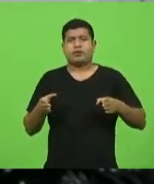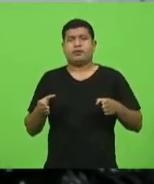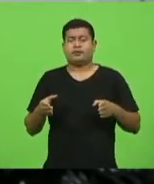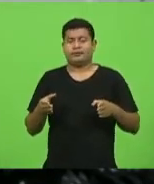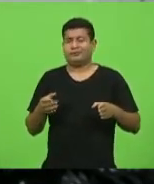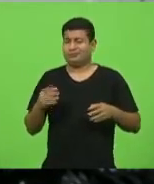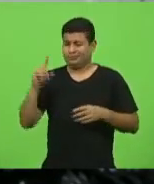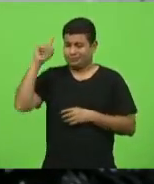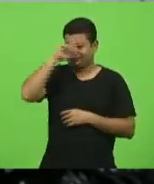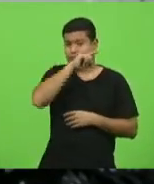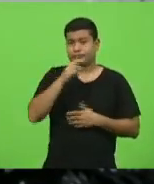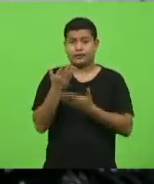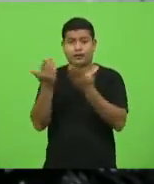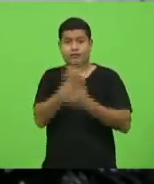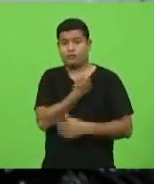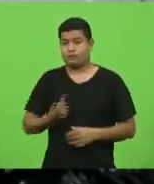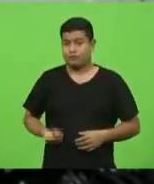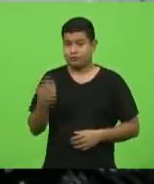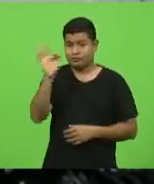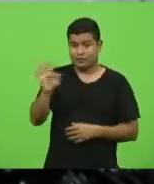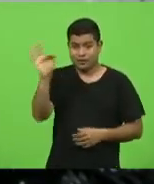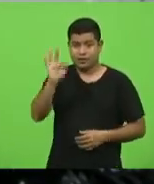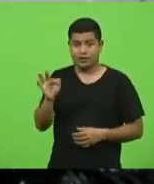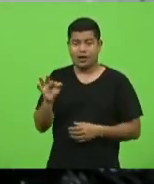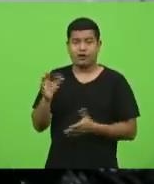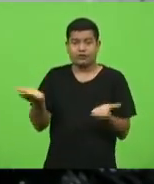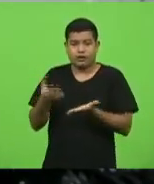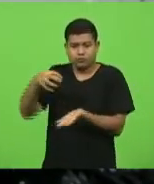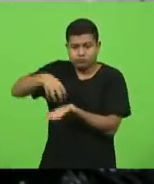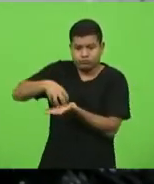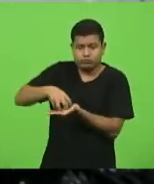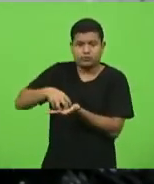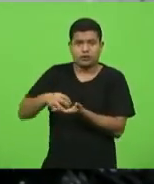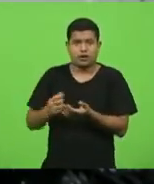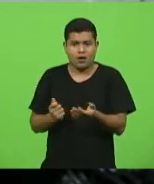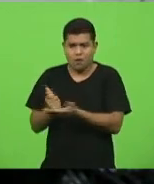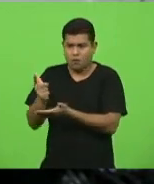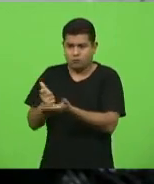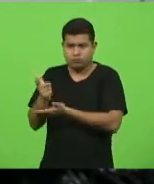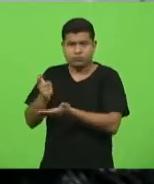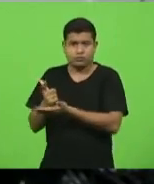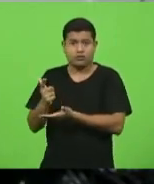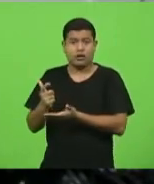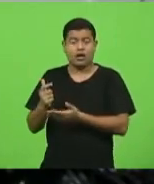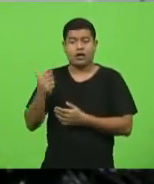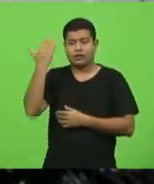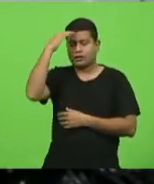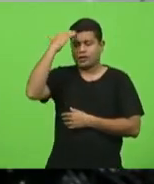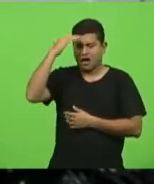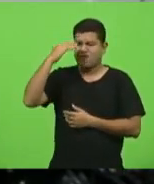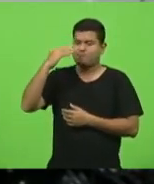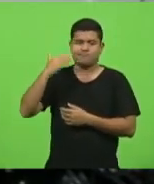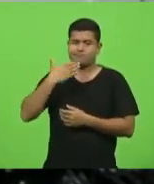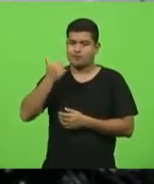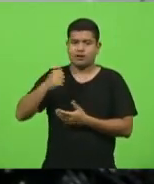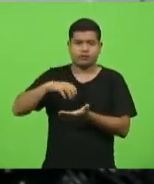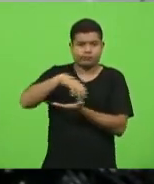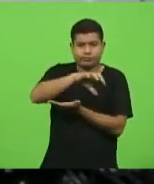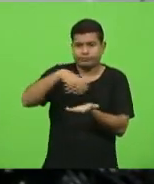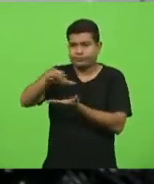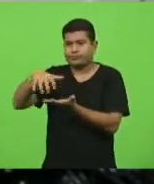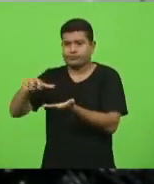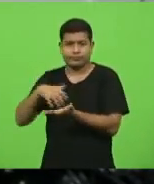federal, que a hora que ele puder e que entender, ele possa também descentralizar a compra para os estados-membros.